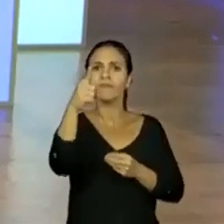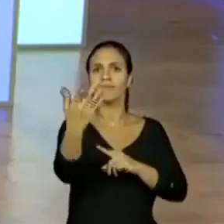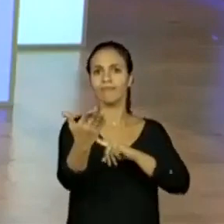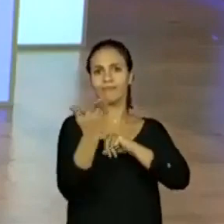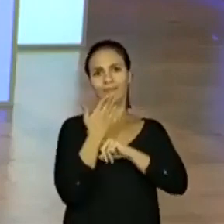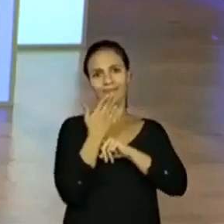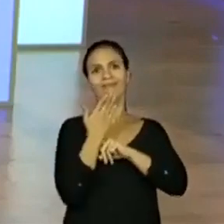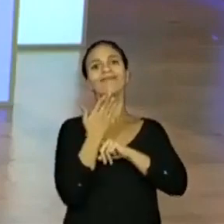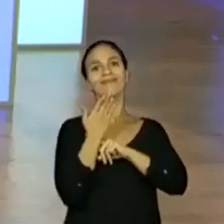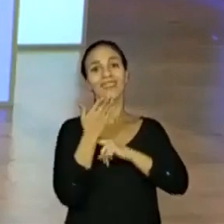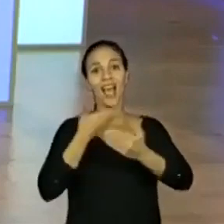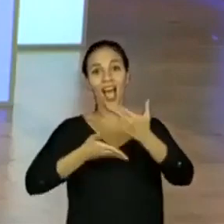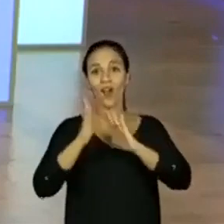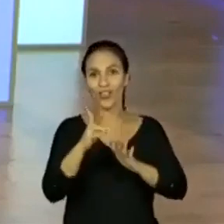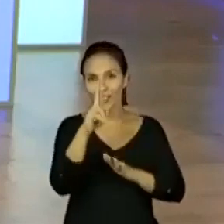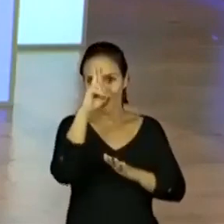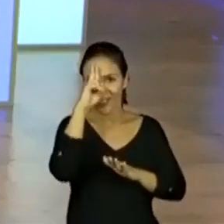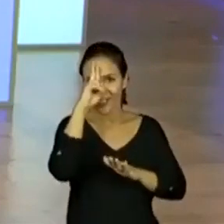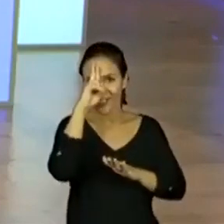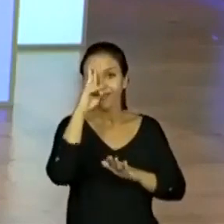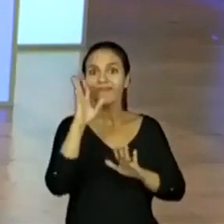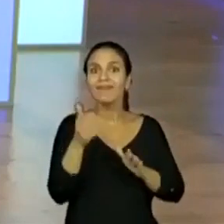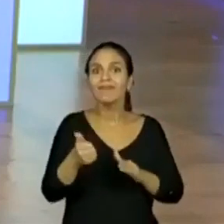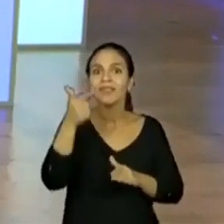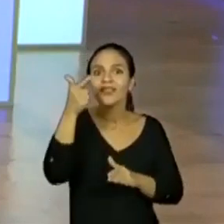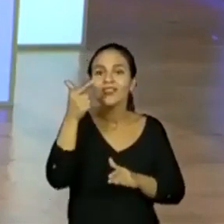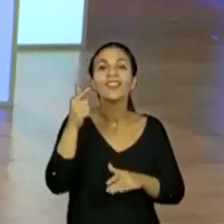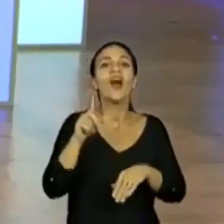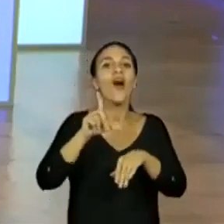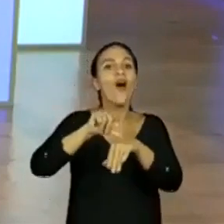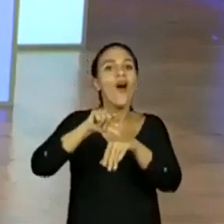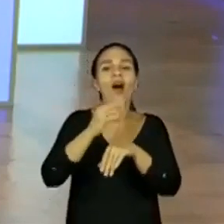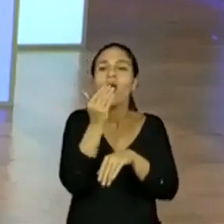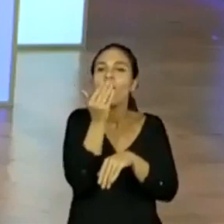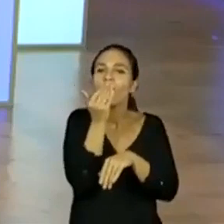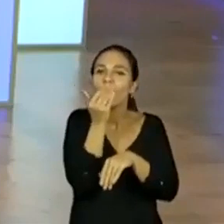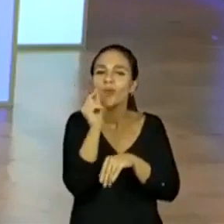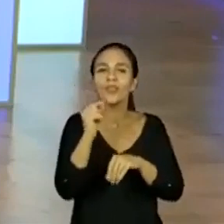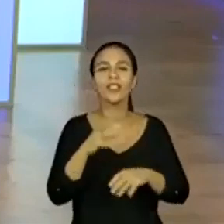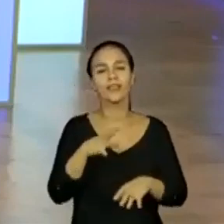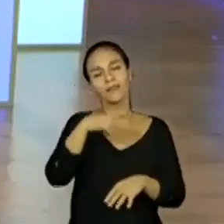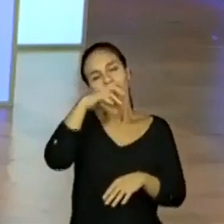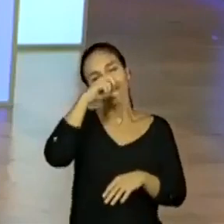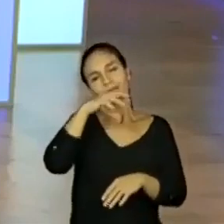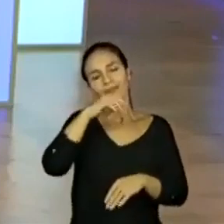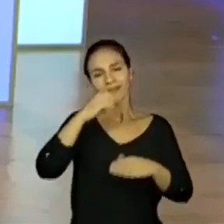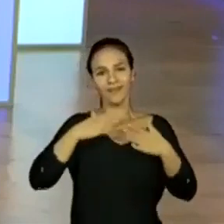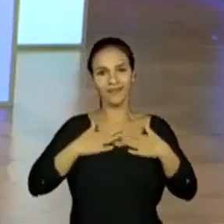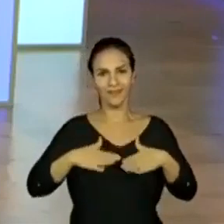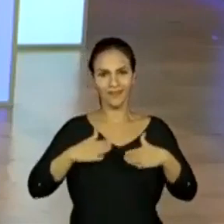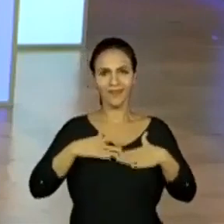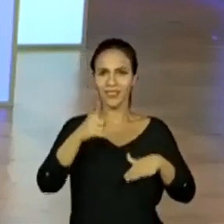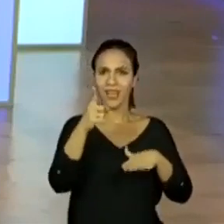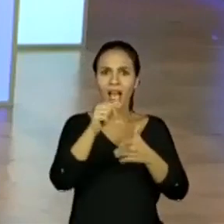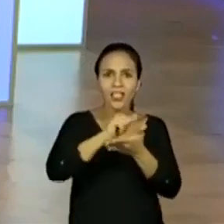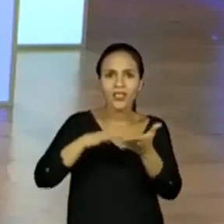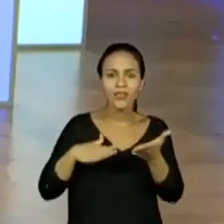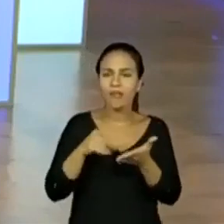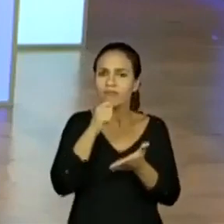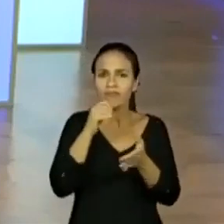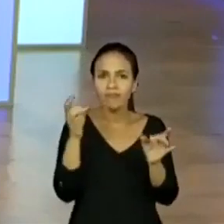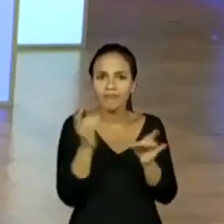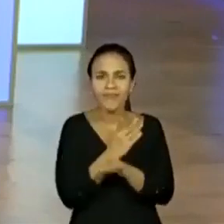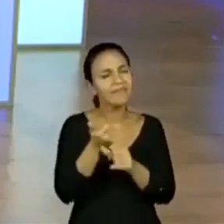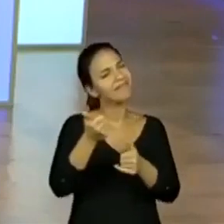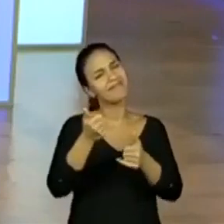E chegando o meio-dia, hora agora do almoço. Hora de dar aquela respirada. Se você não conseguiu terminar a sua atividade,